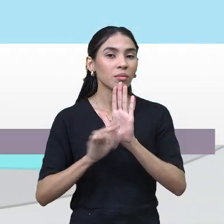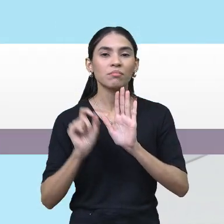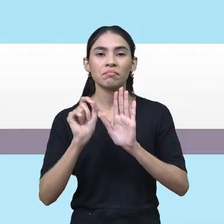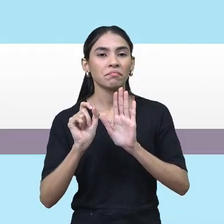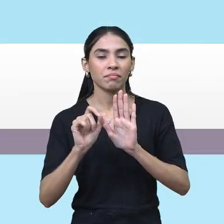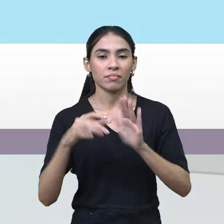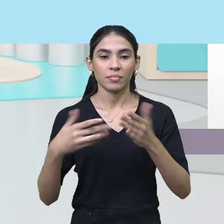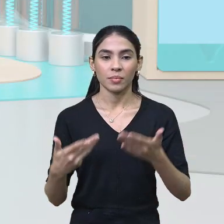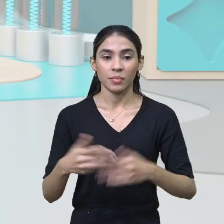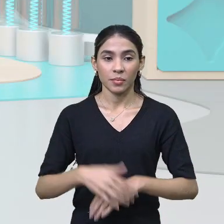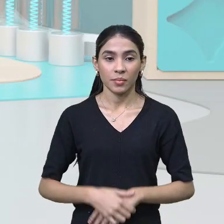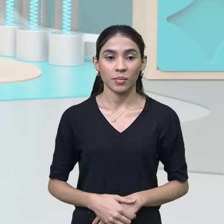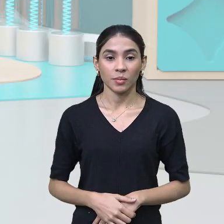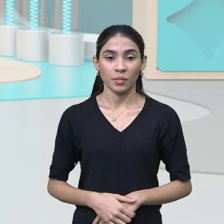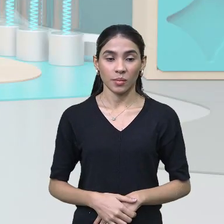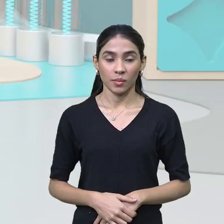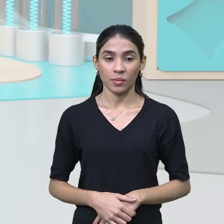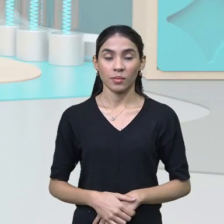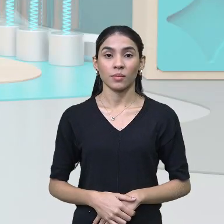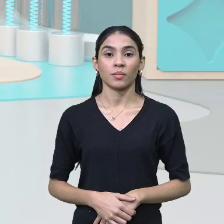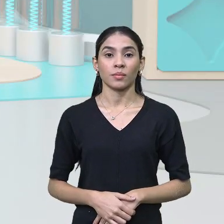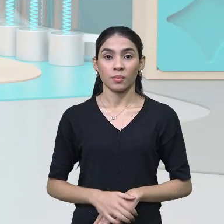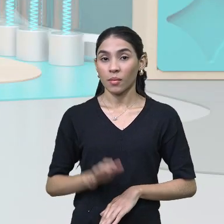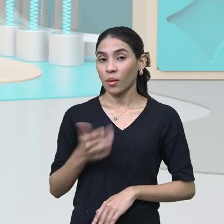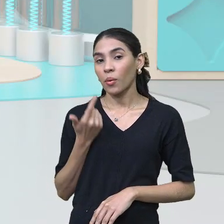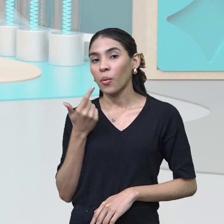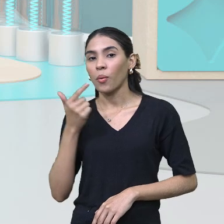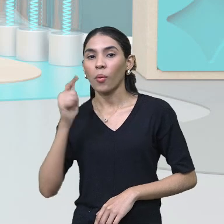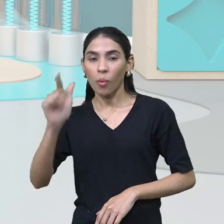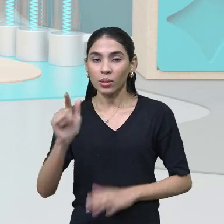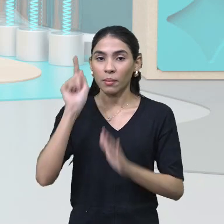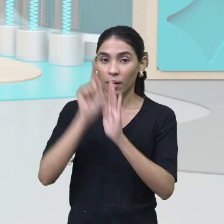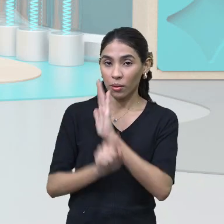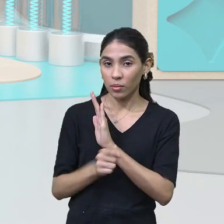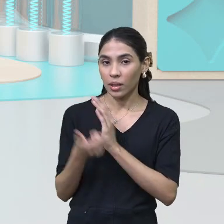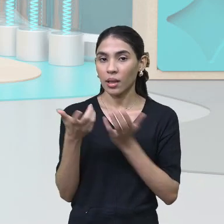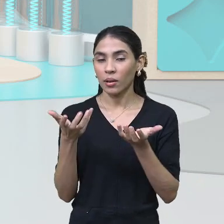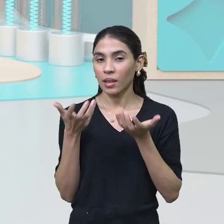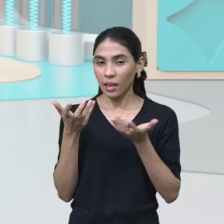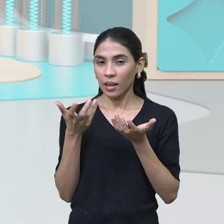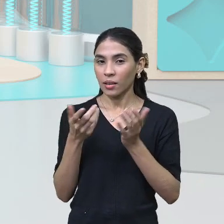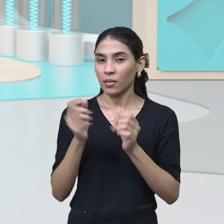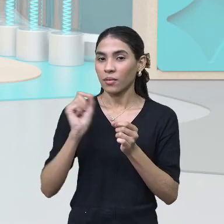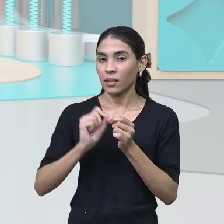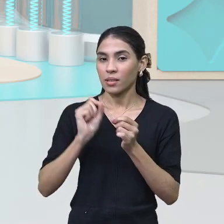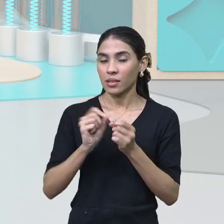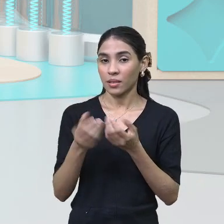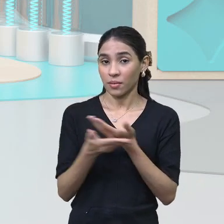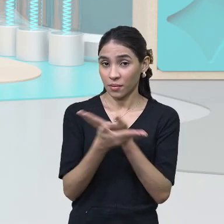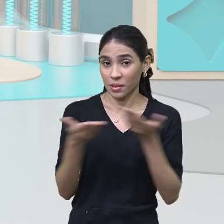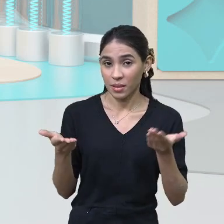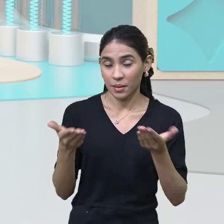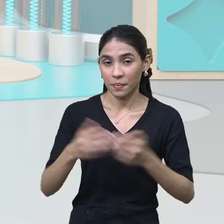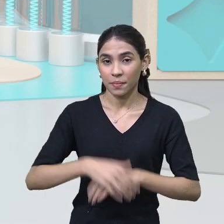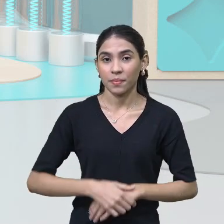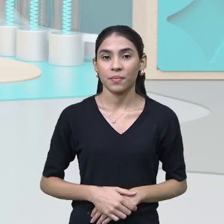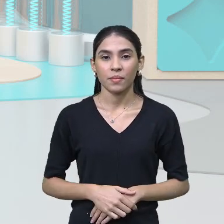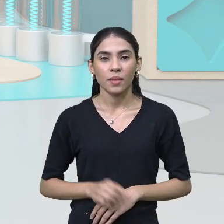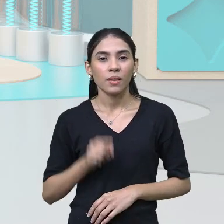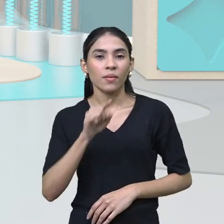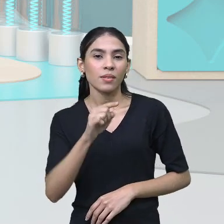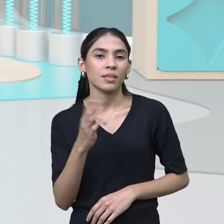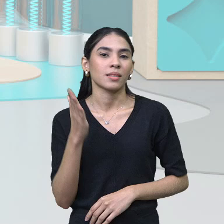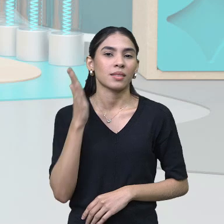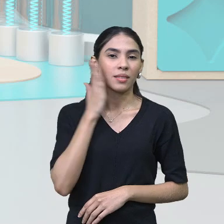Outra indagação que eu quero fazer para vocês é, você